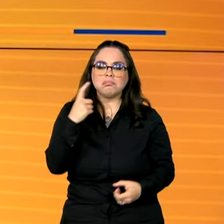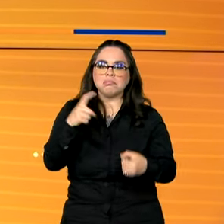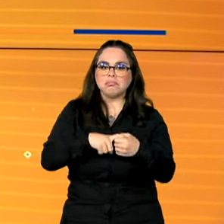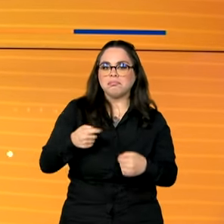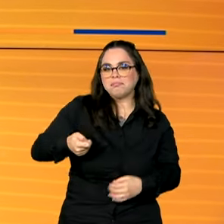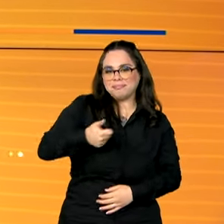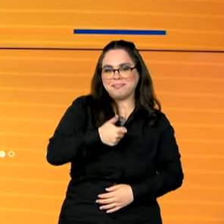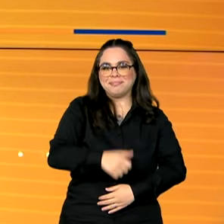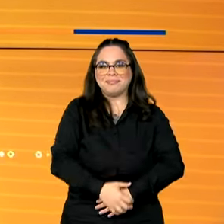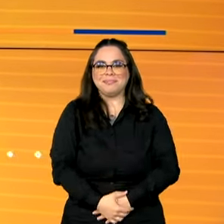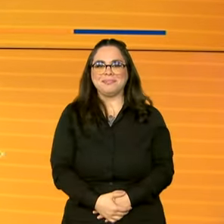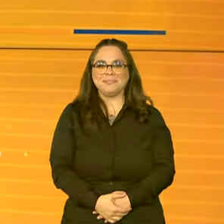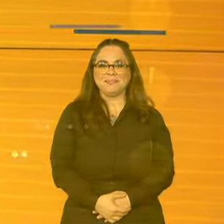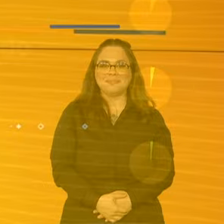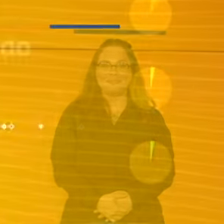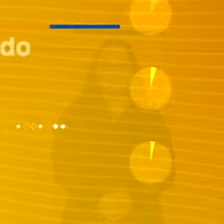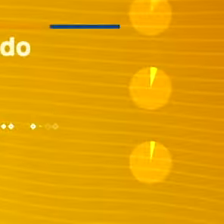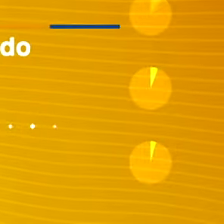A gente volta já já.